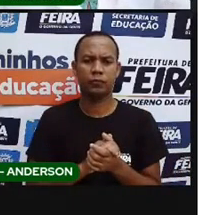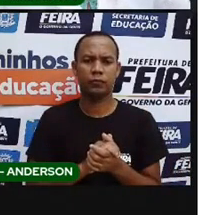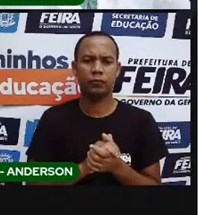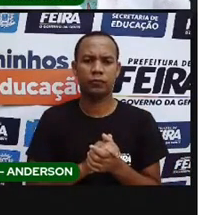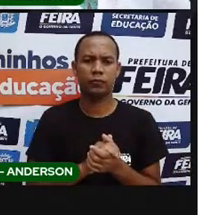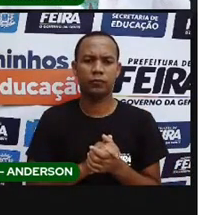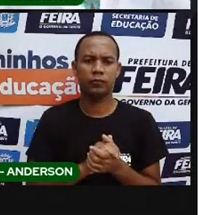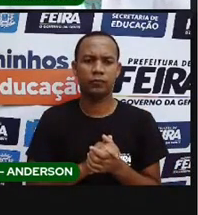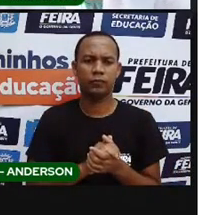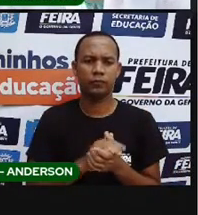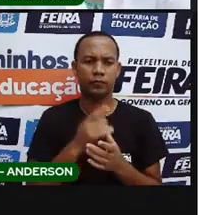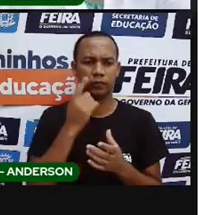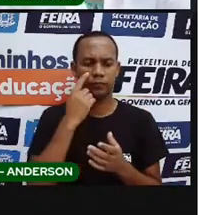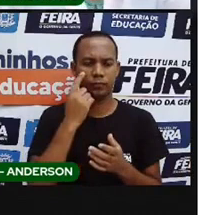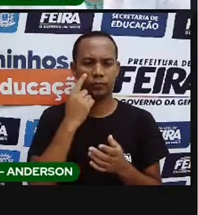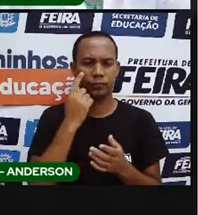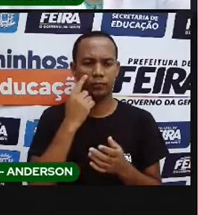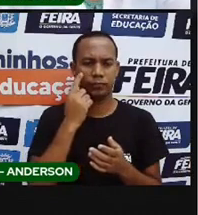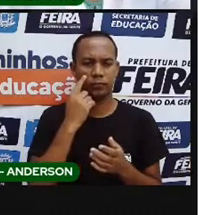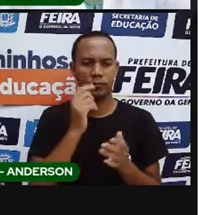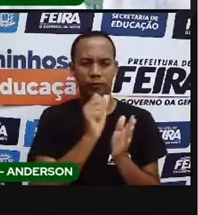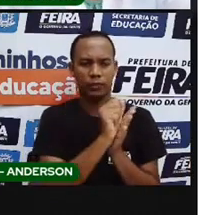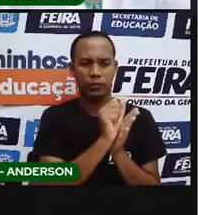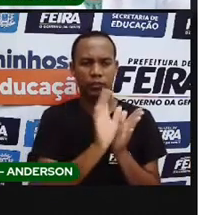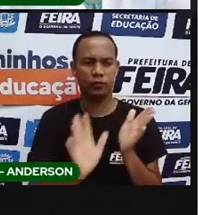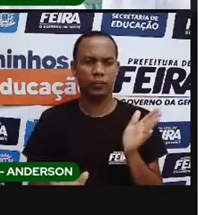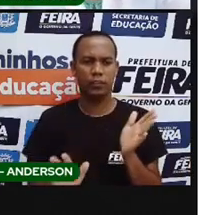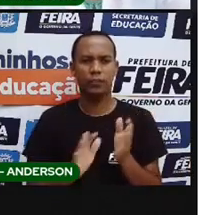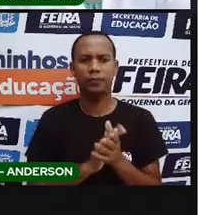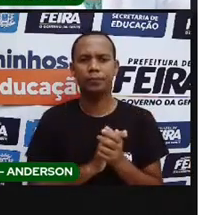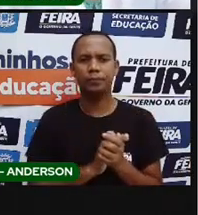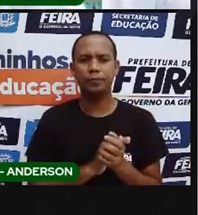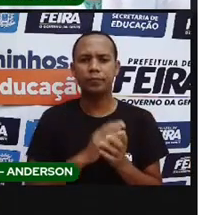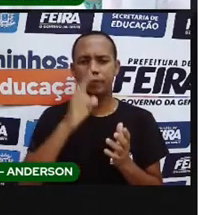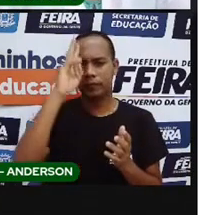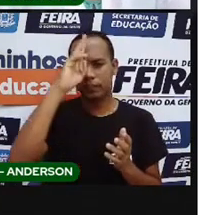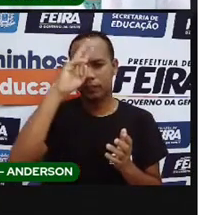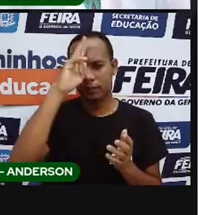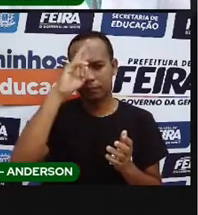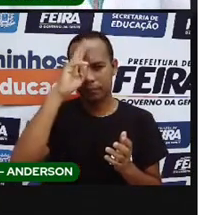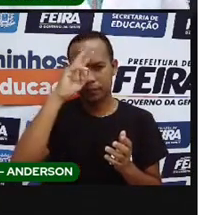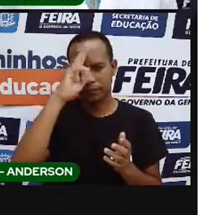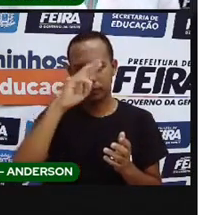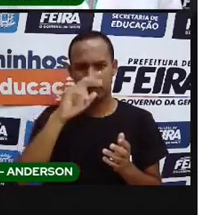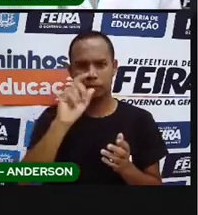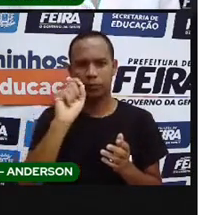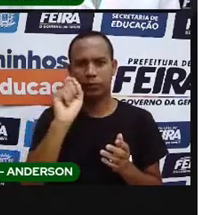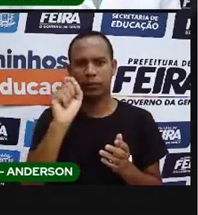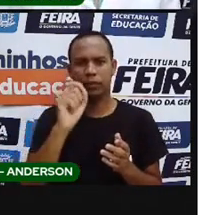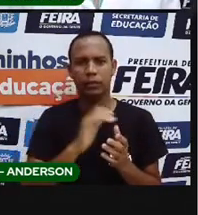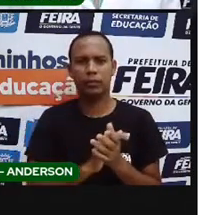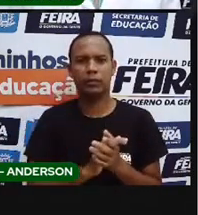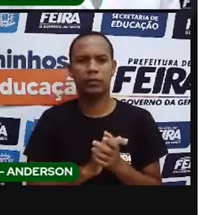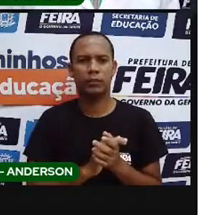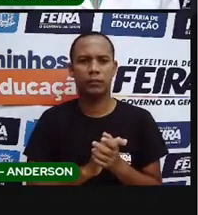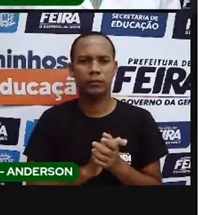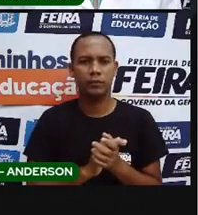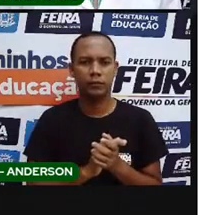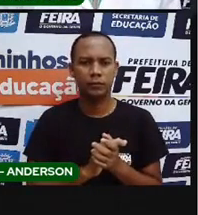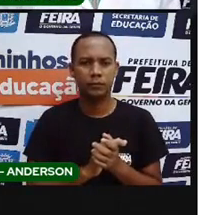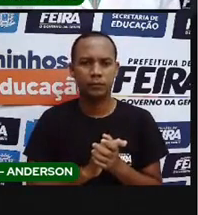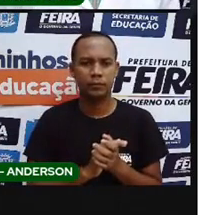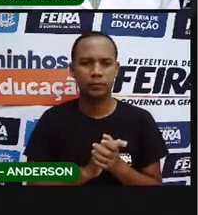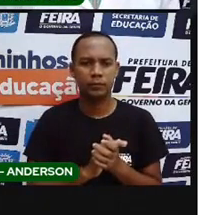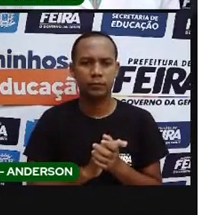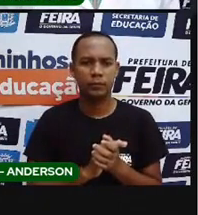Bom, atividade de quarta-feira, né? Lembrando para vocês o seguinte, que a atividade é uma atividade que a lei de educação